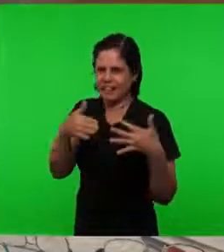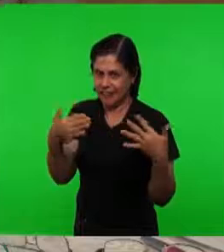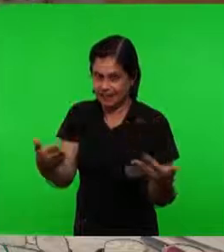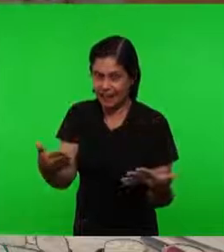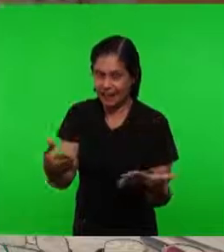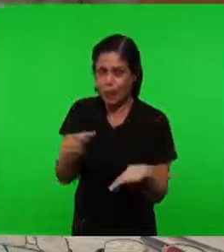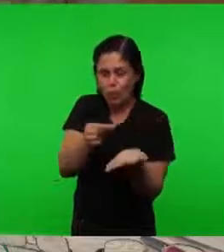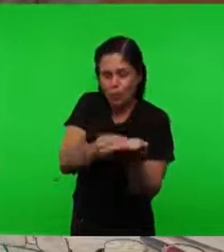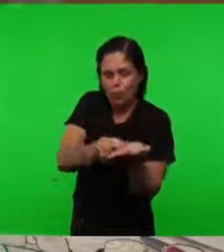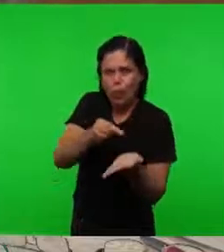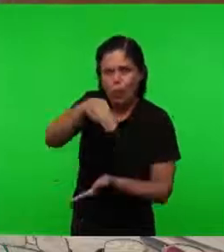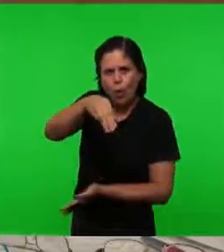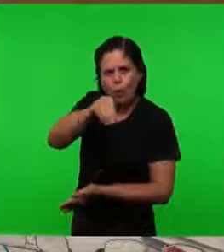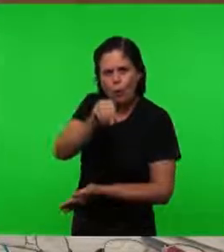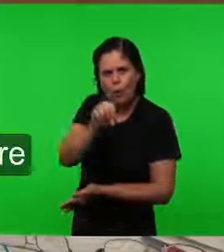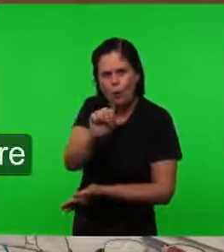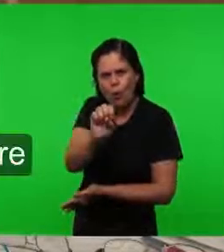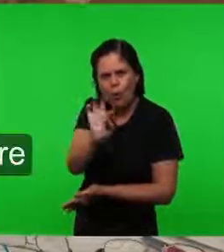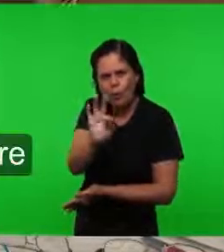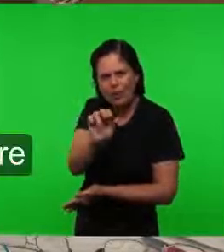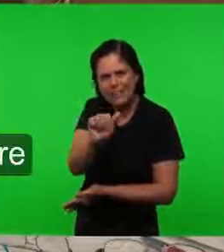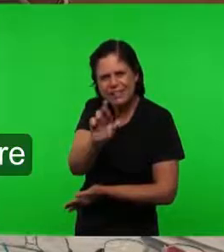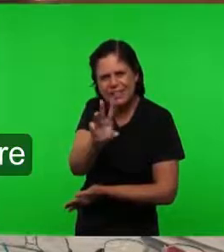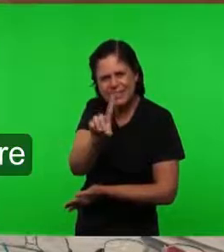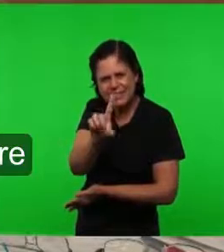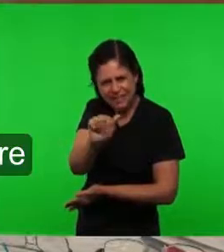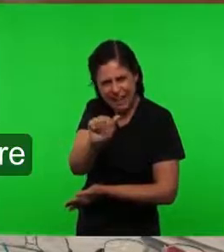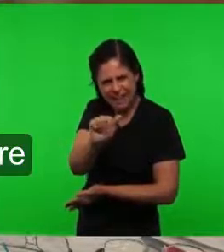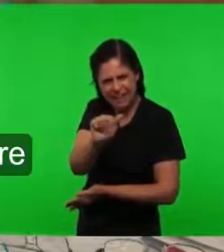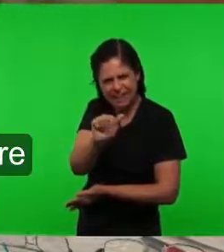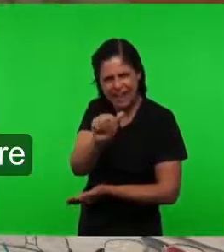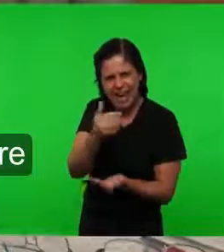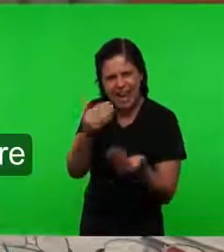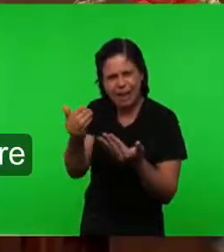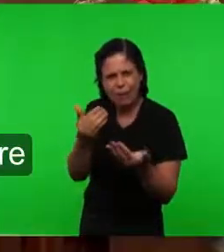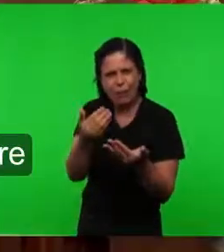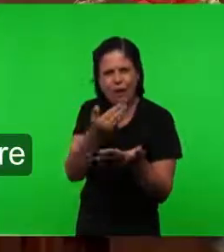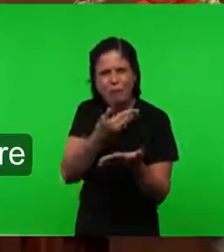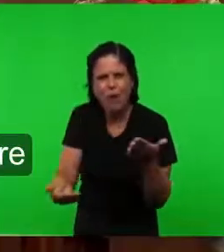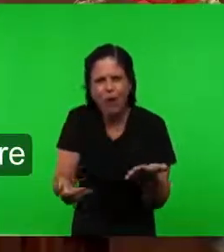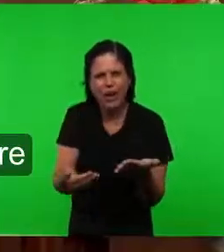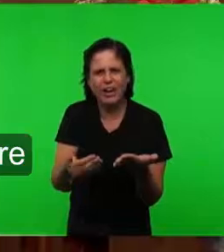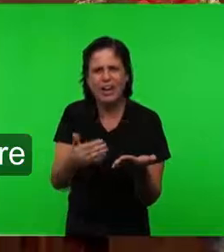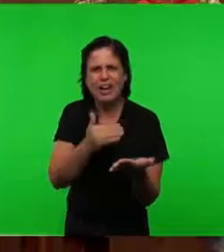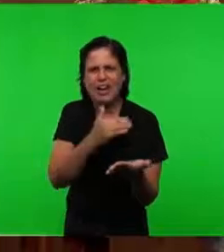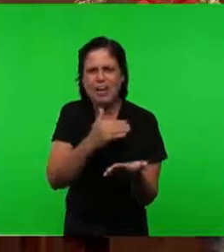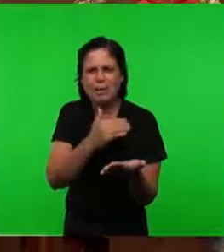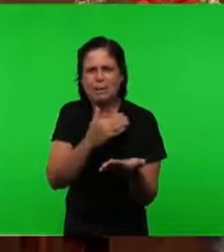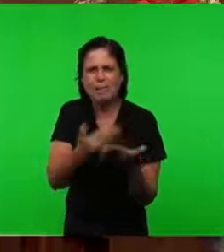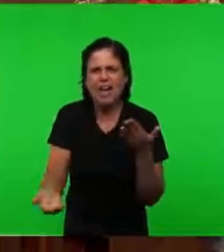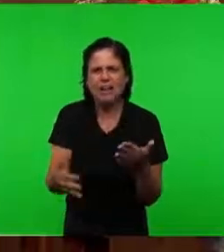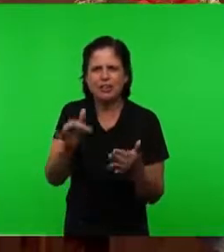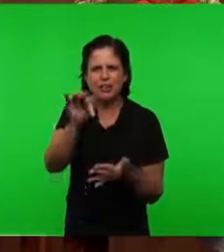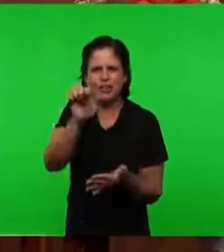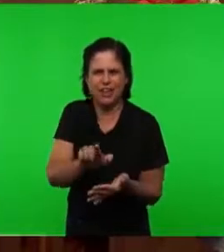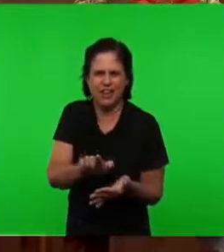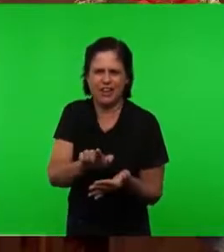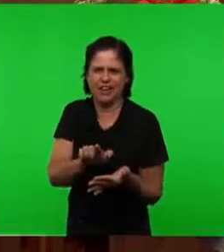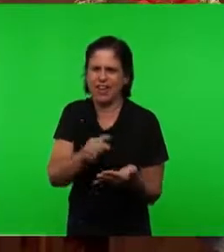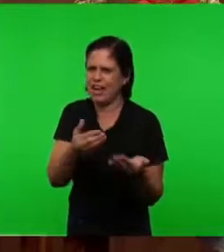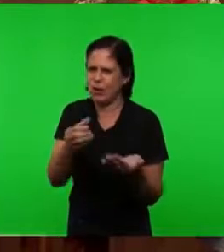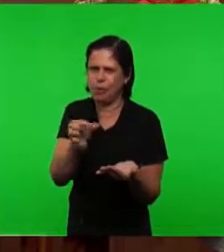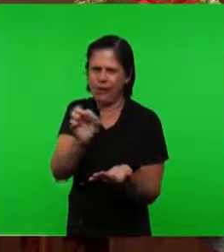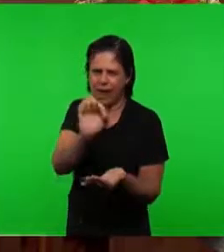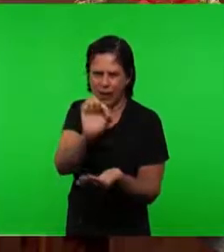frente Já Como fermento Que na igreja De Tiatira Portanto Ela morre